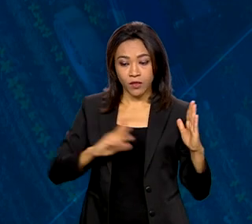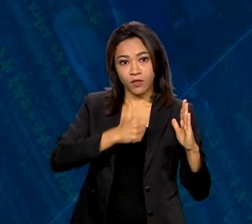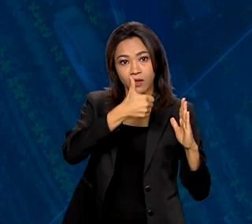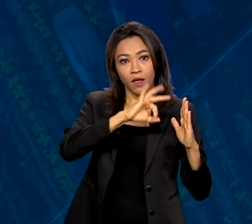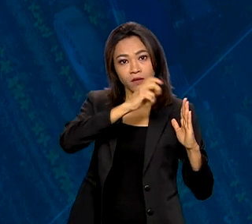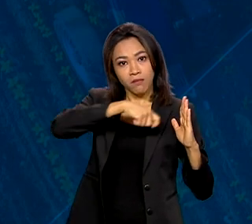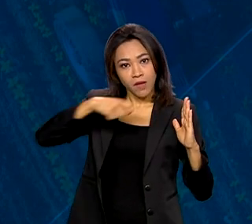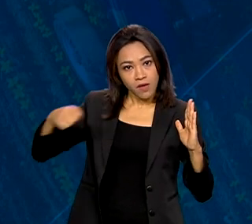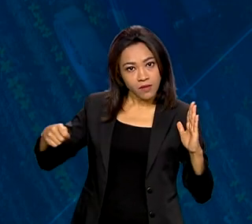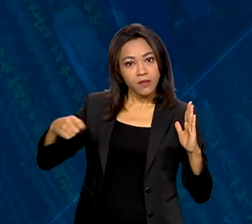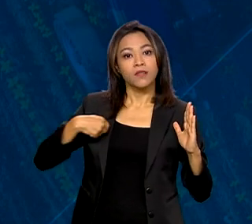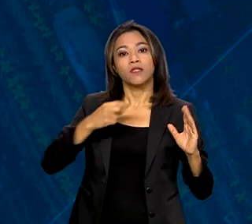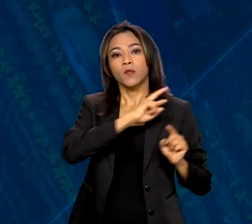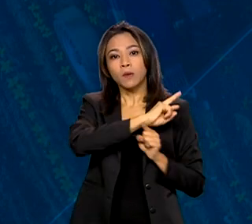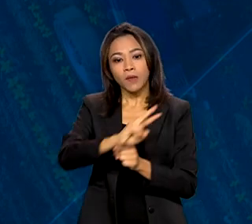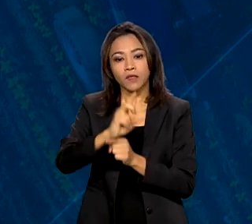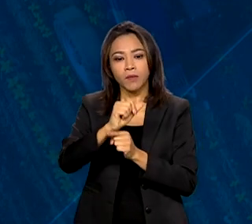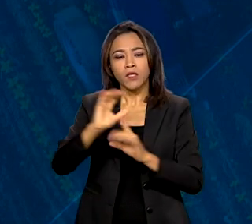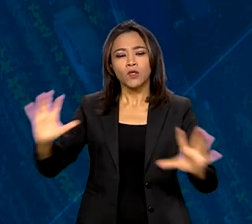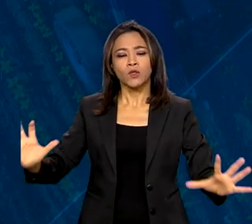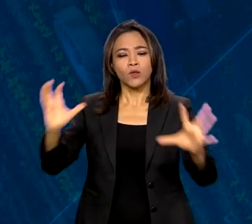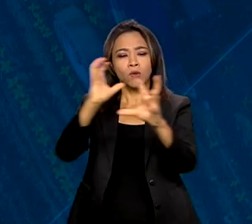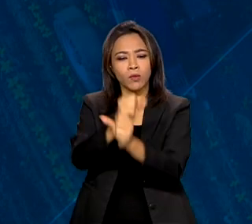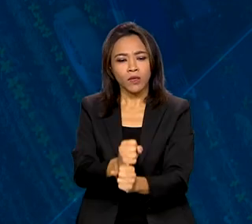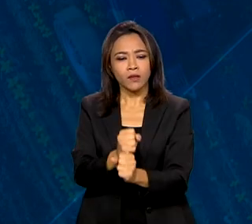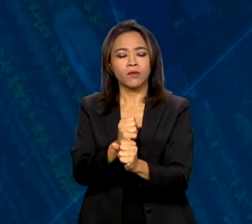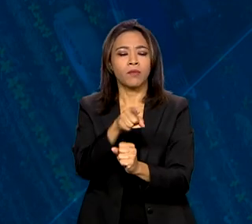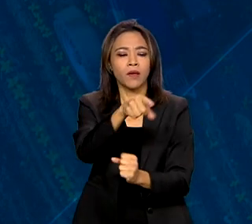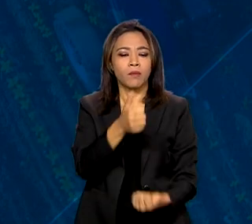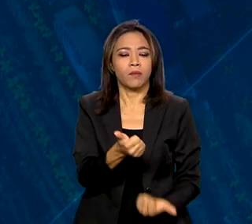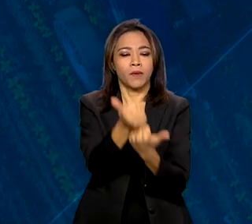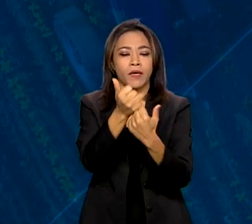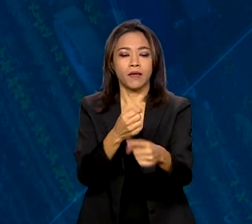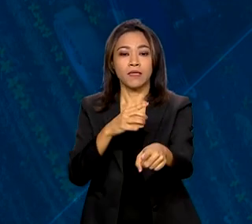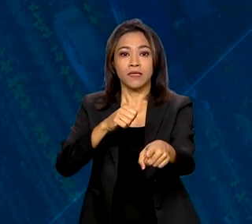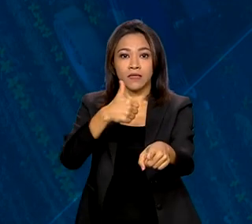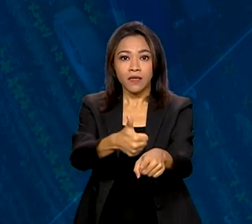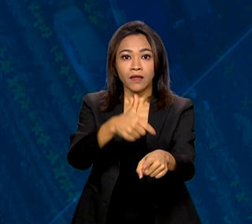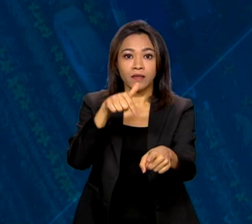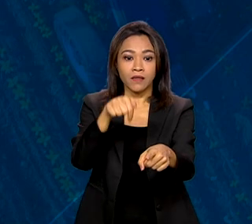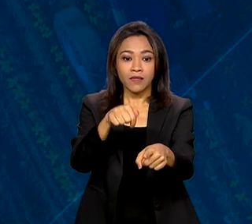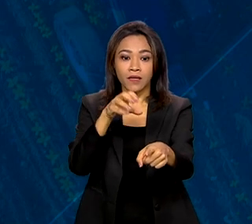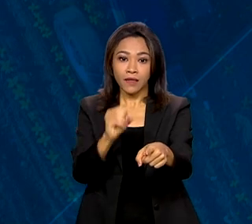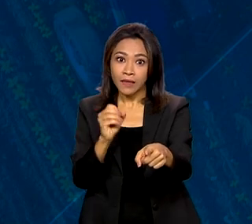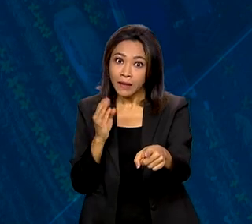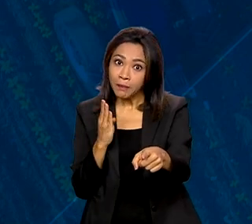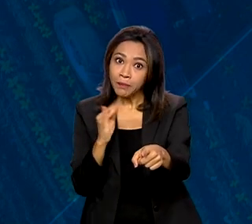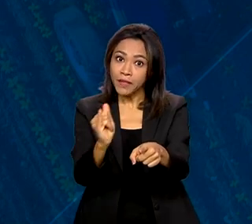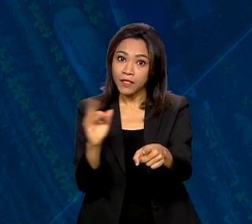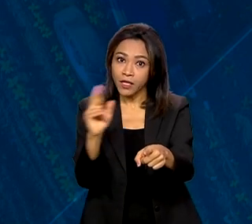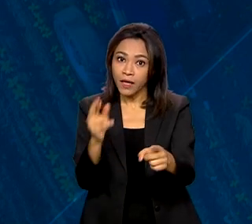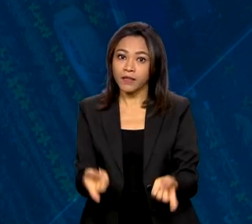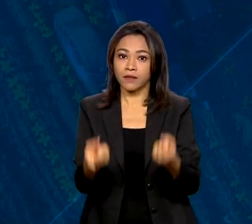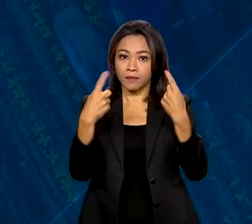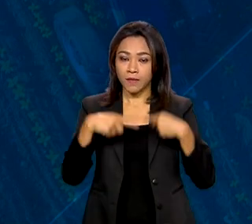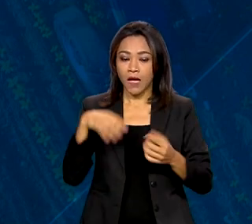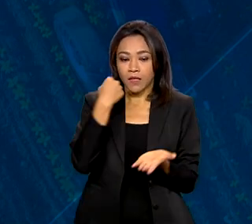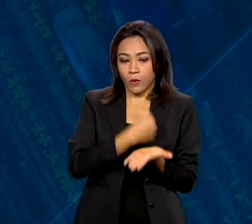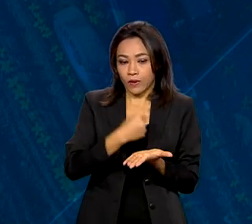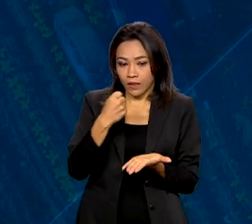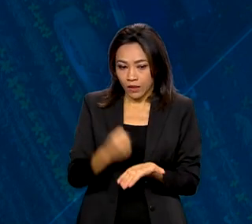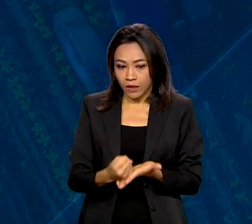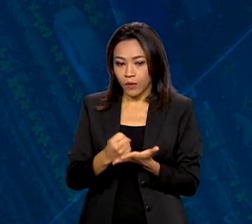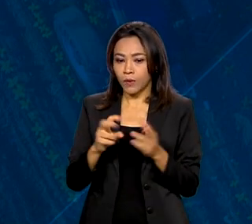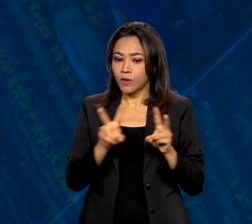financiamentos de custeio somaram cerca de 170 bilhões de reais. Já as contratações das